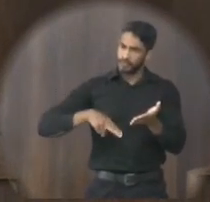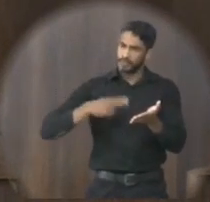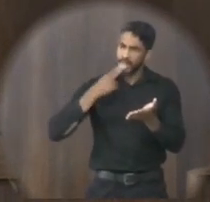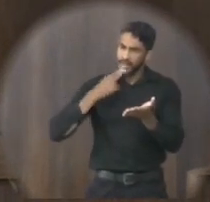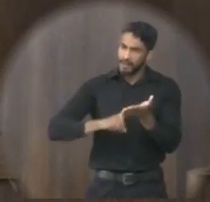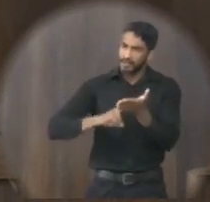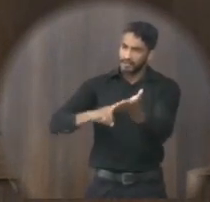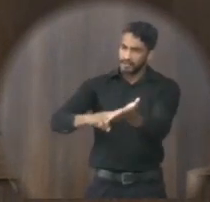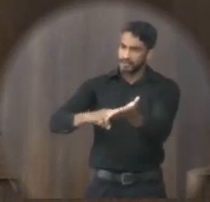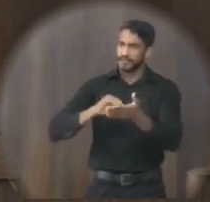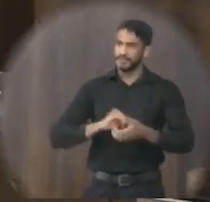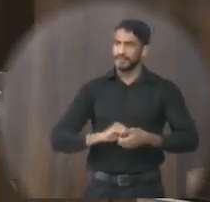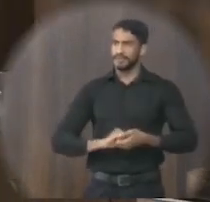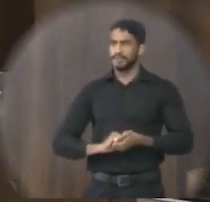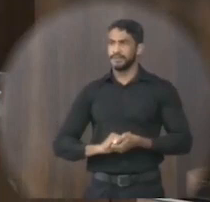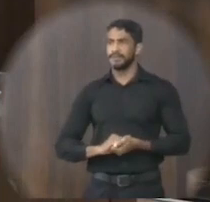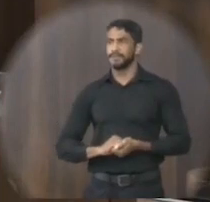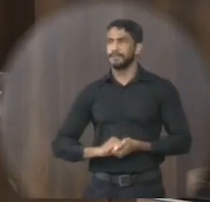correspondências